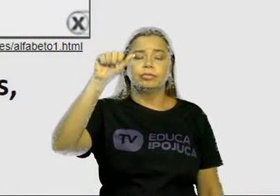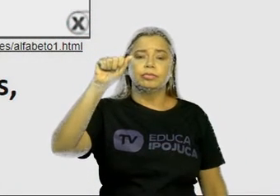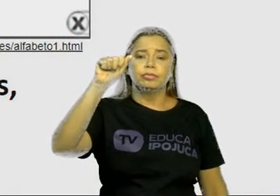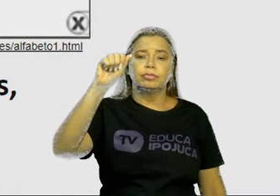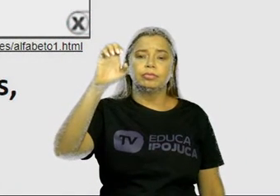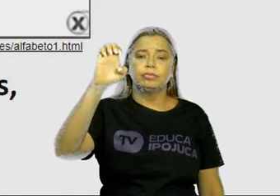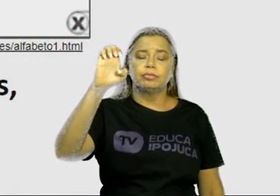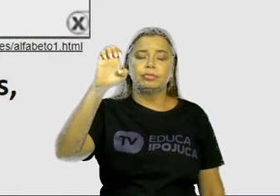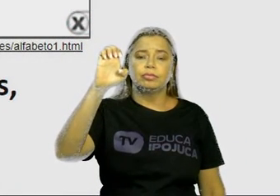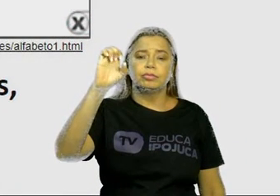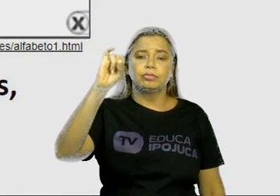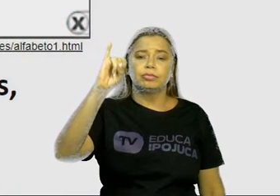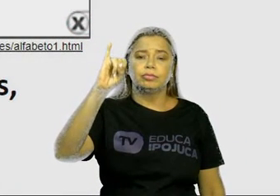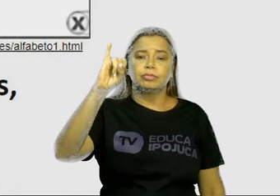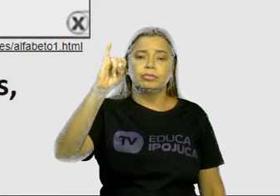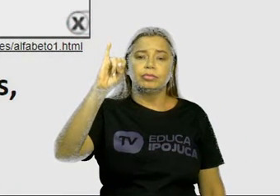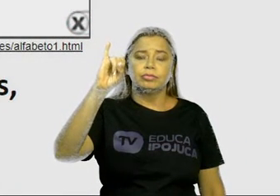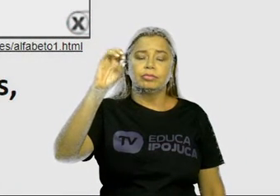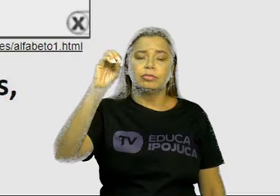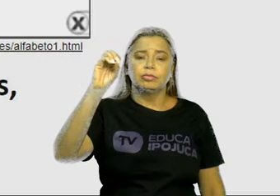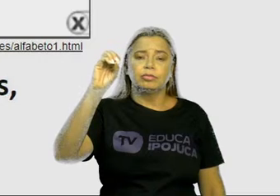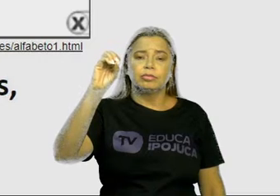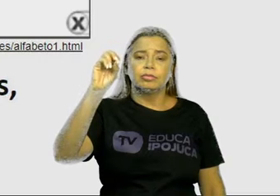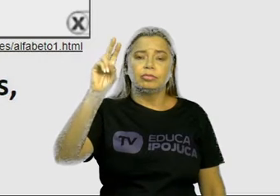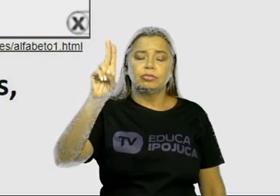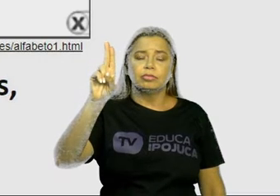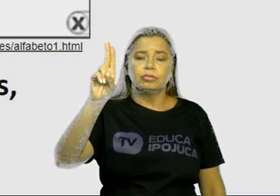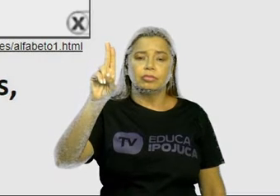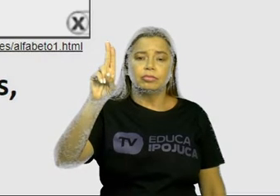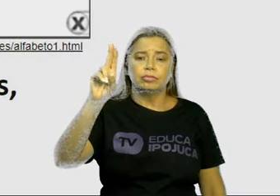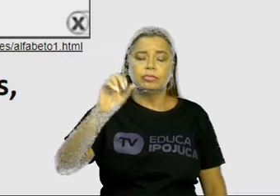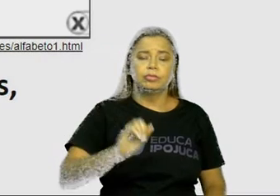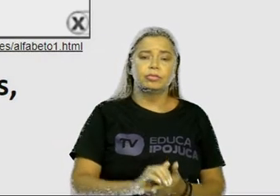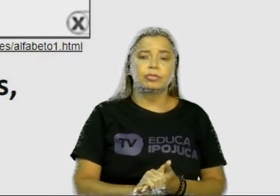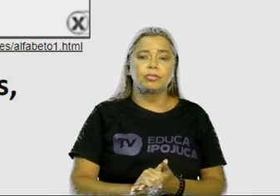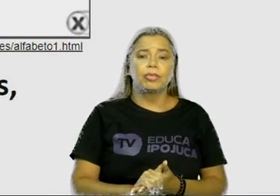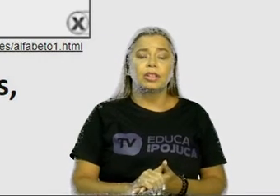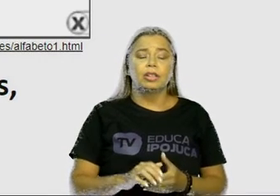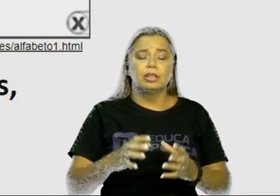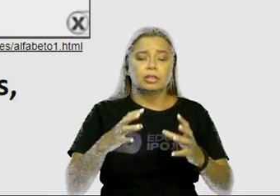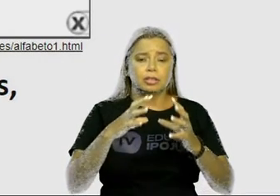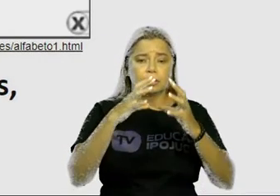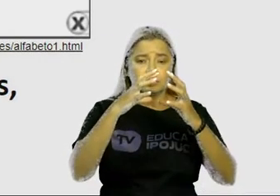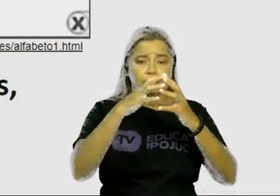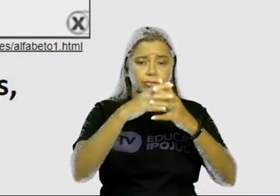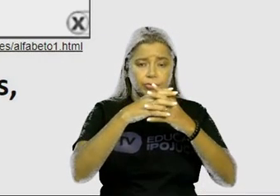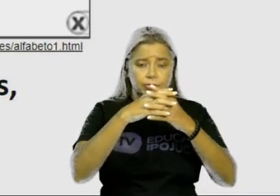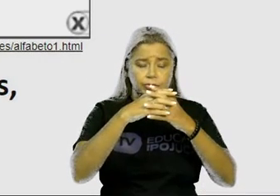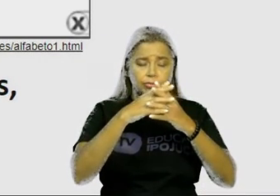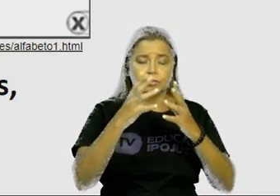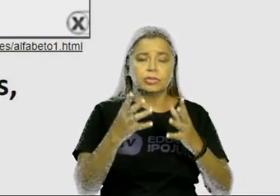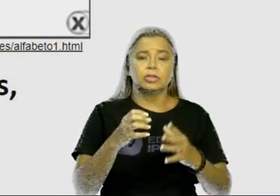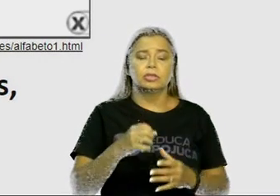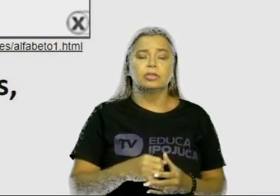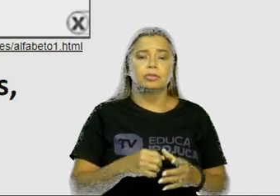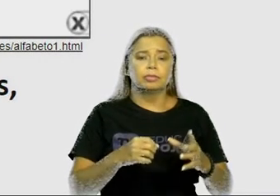E, I, O, U. E as consoantes são quais?